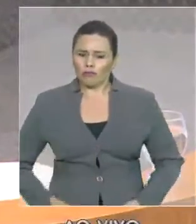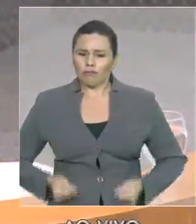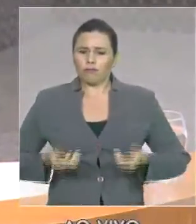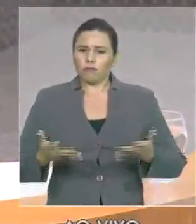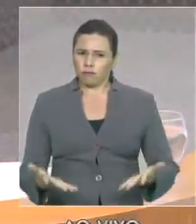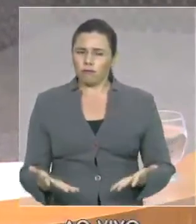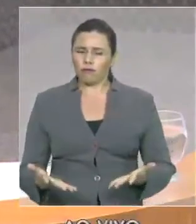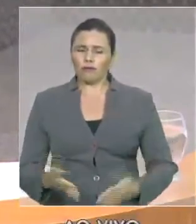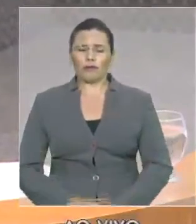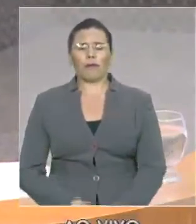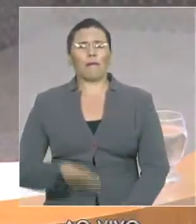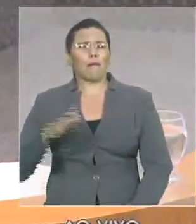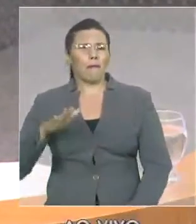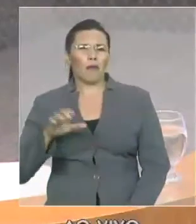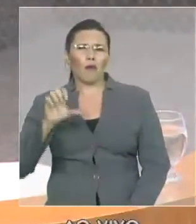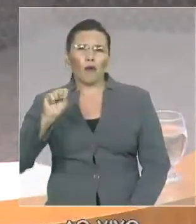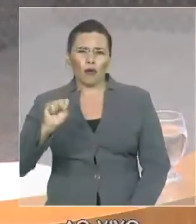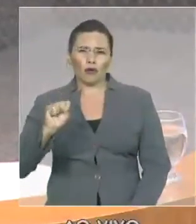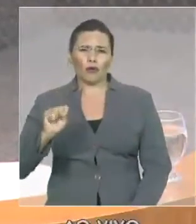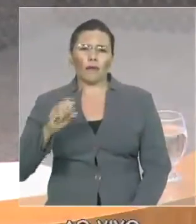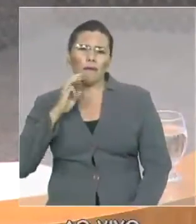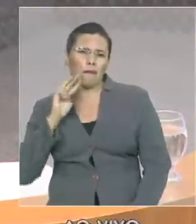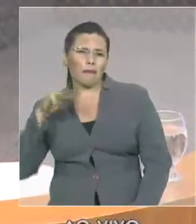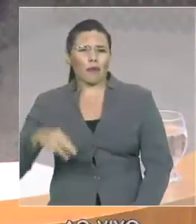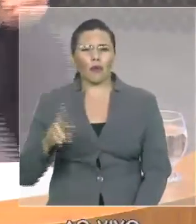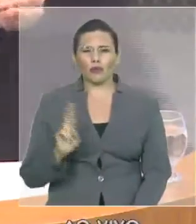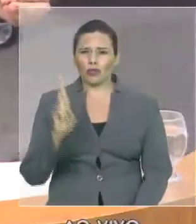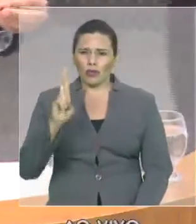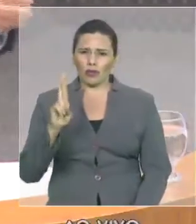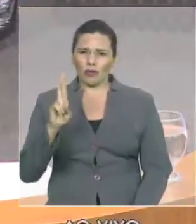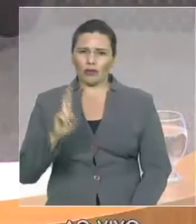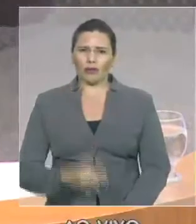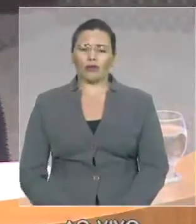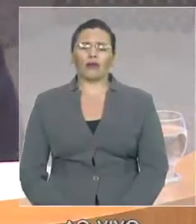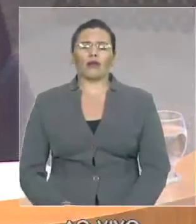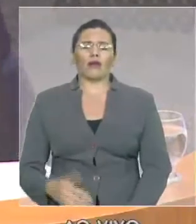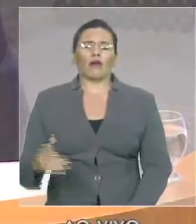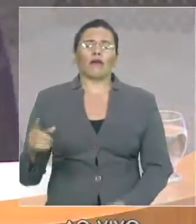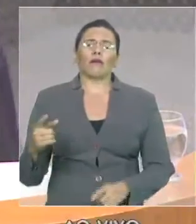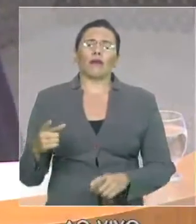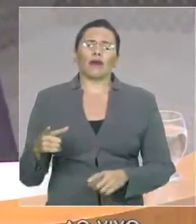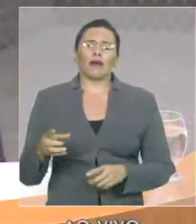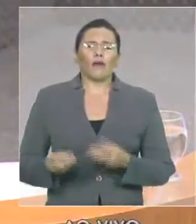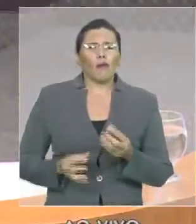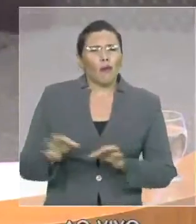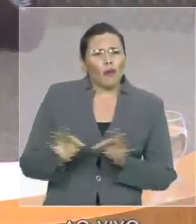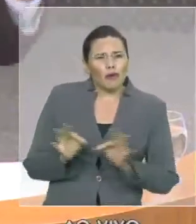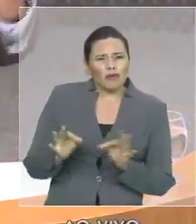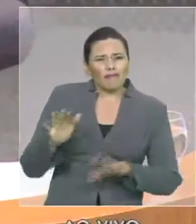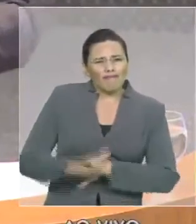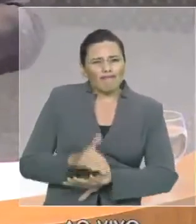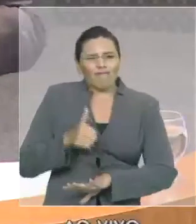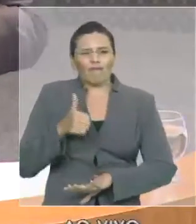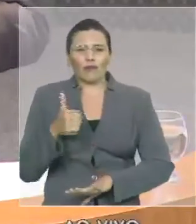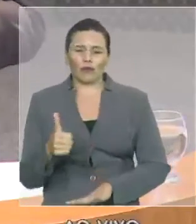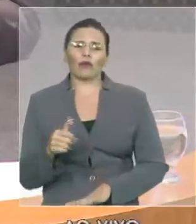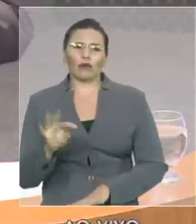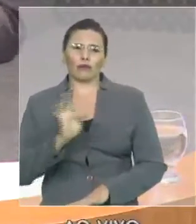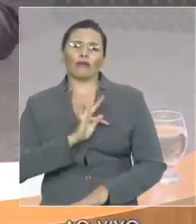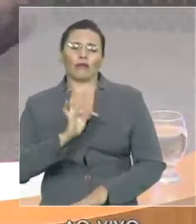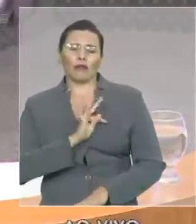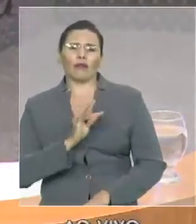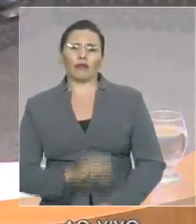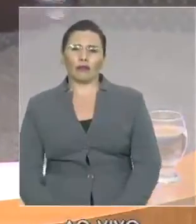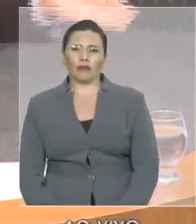para implantar o sistema de radiocomunicação moderno, porque imagina uma polícia que funciona à base de telefone